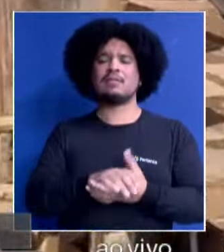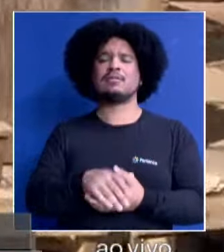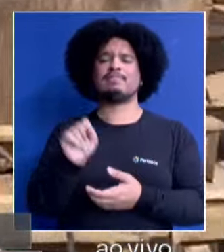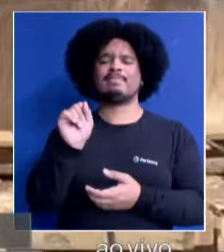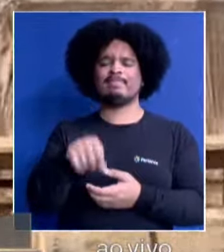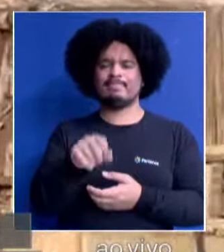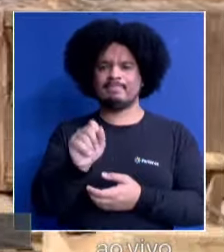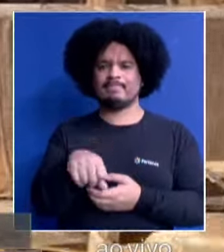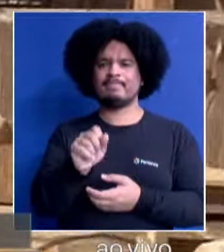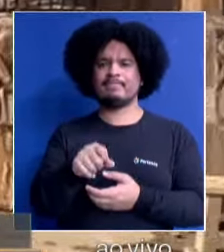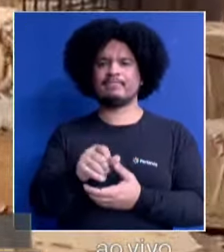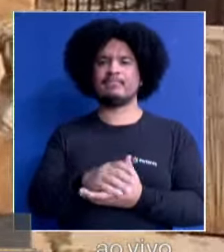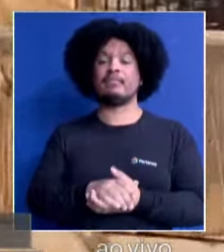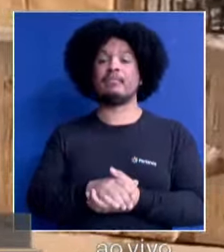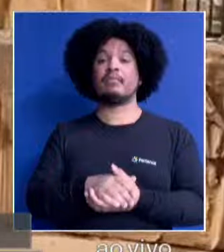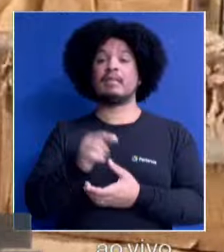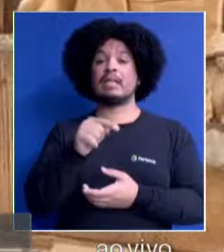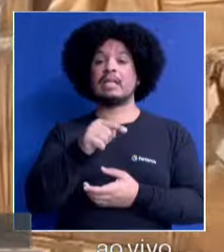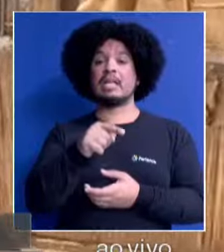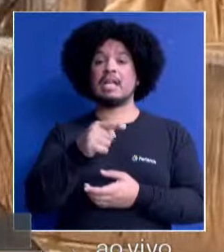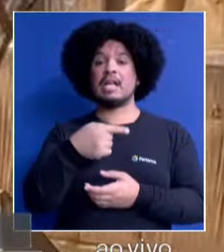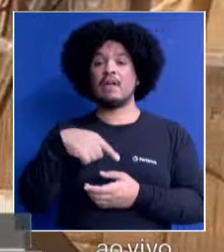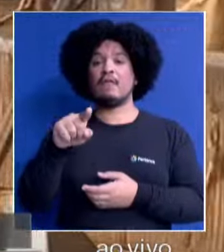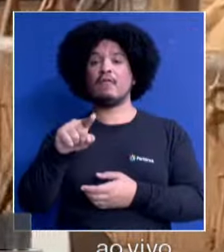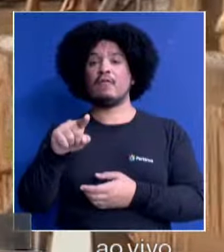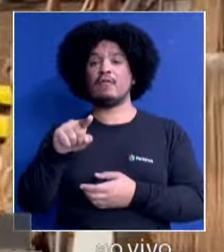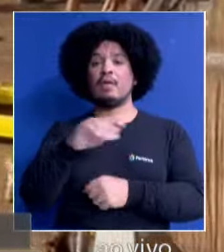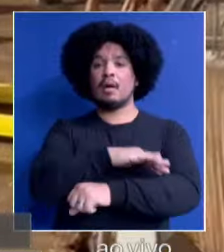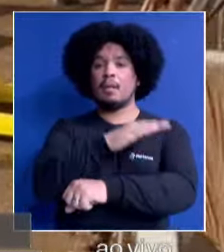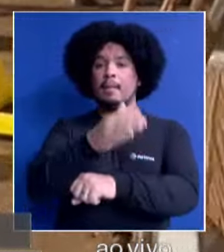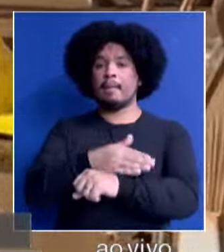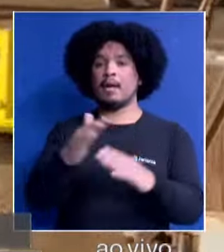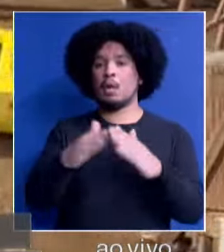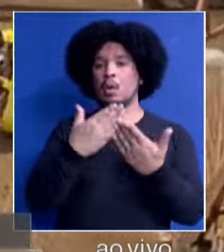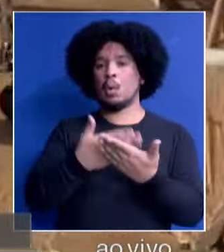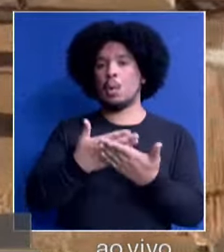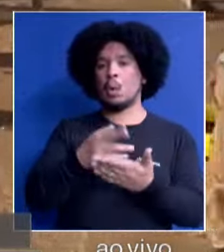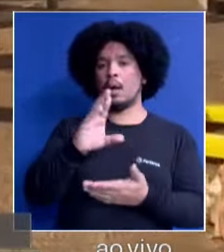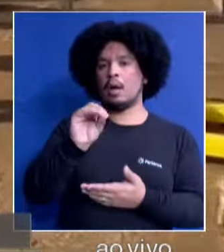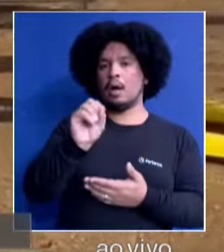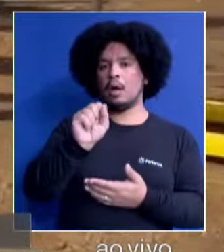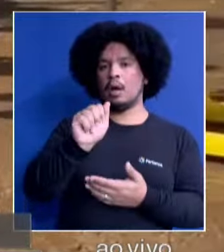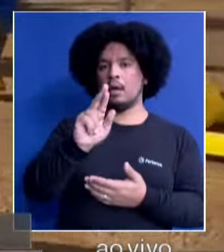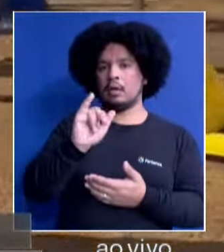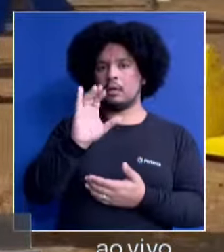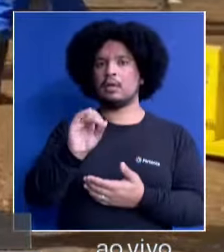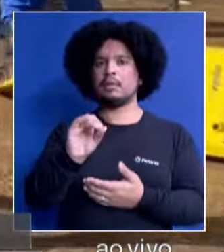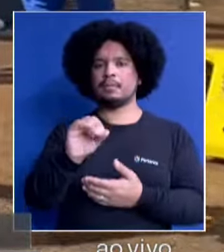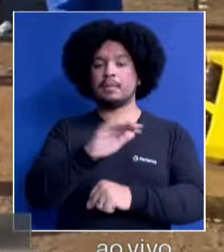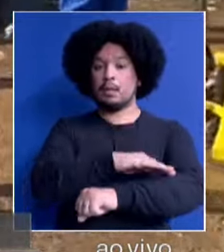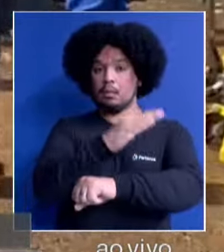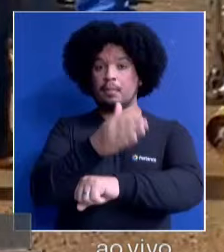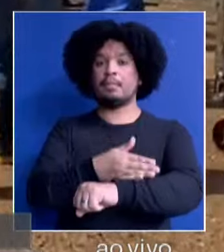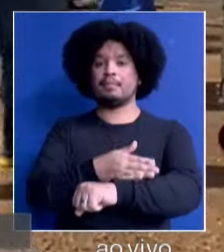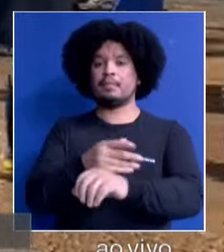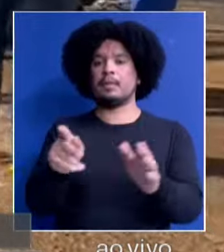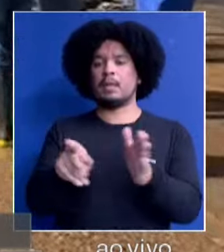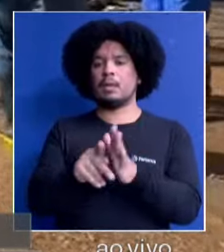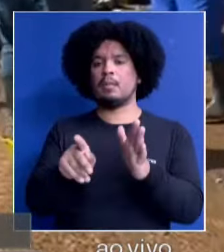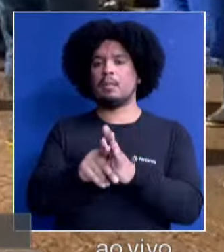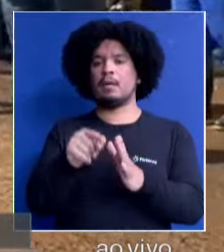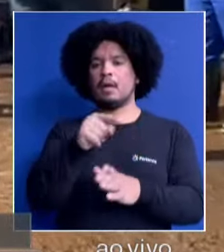isso mesmo. A princípio, ele tinha ido para o Colégio Rosário. Ele tinha ido para um abrigo, né? Um abrigo do